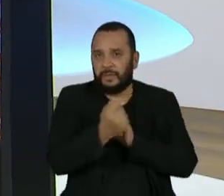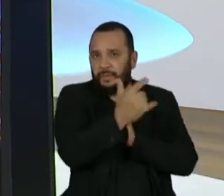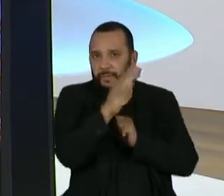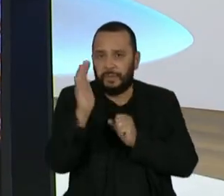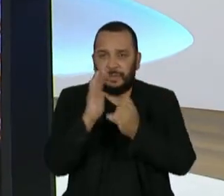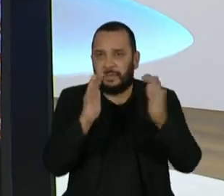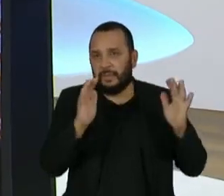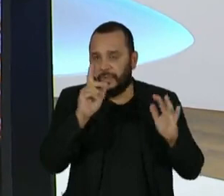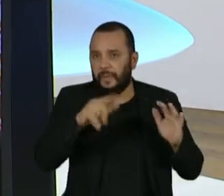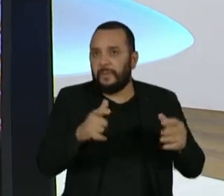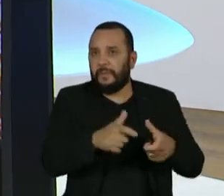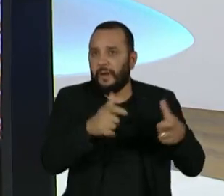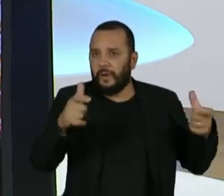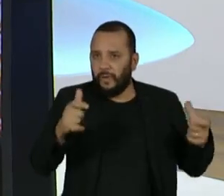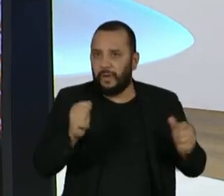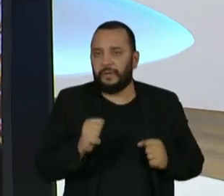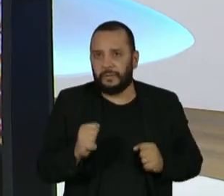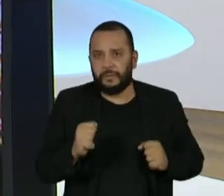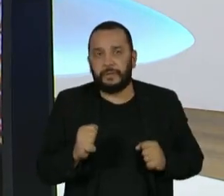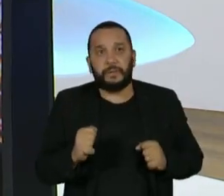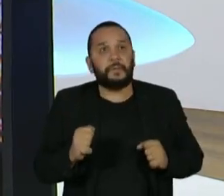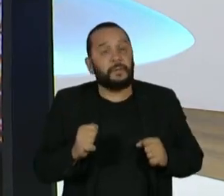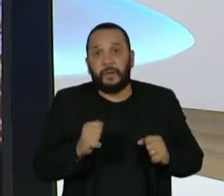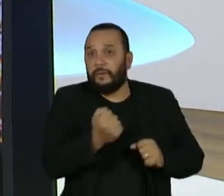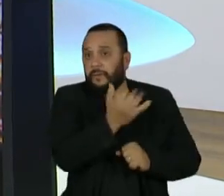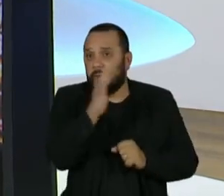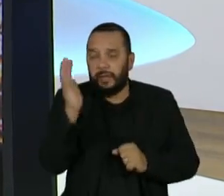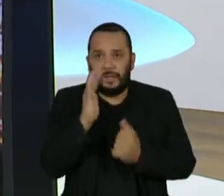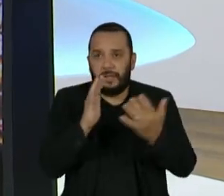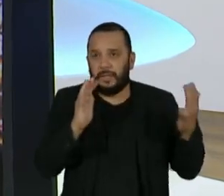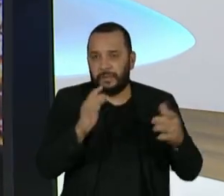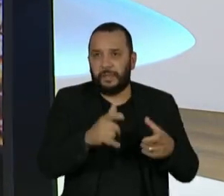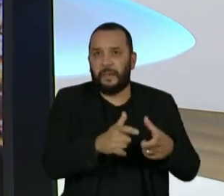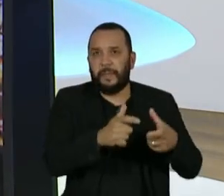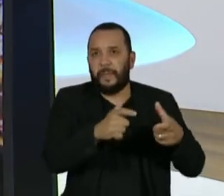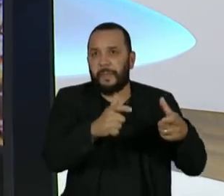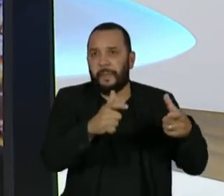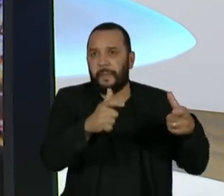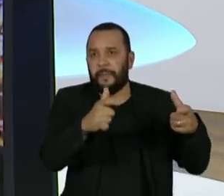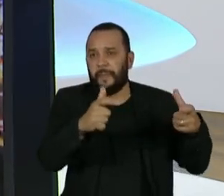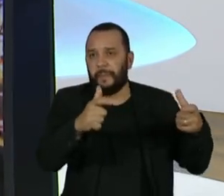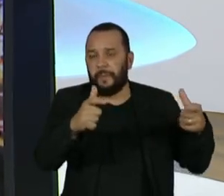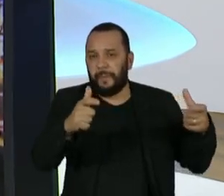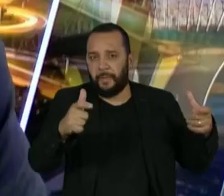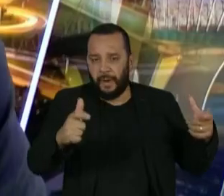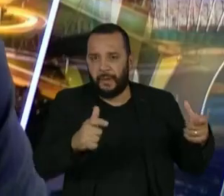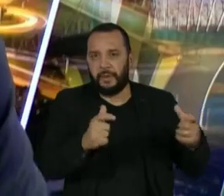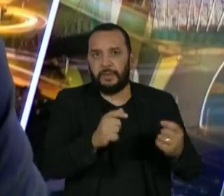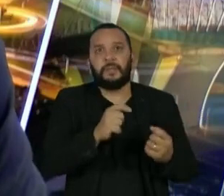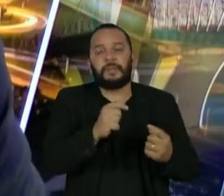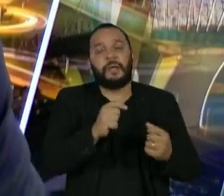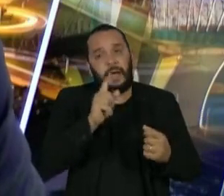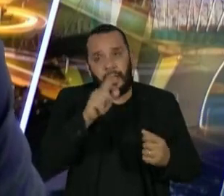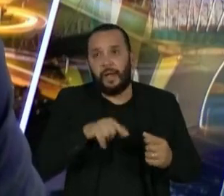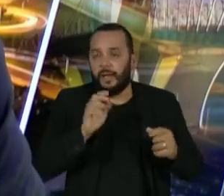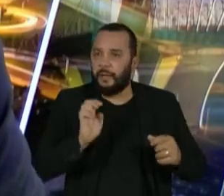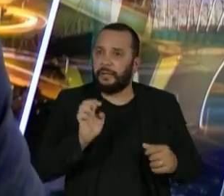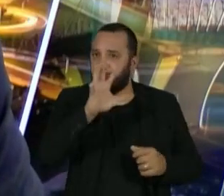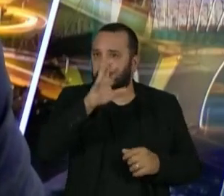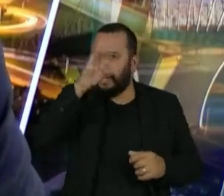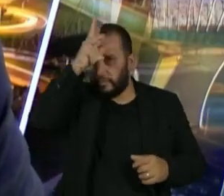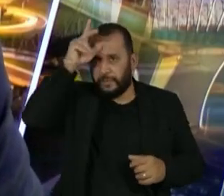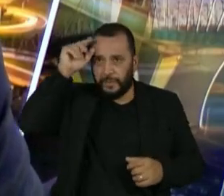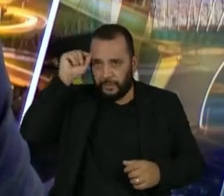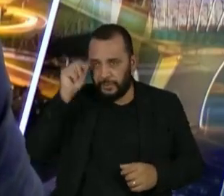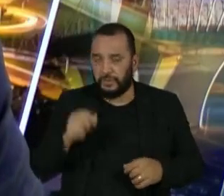A maior floresta em pé do mundo é a floresta do estado do Amazonas. 96